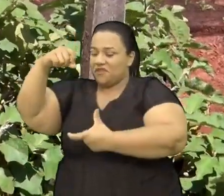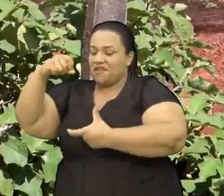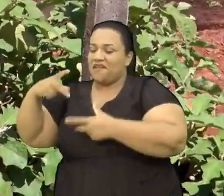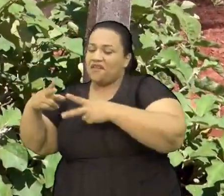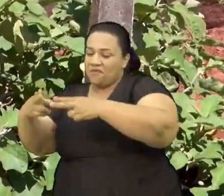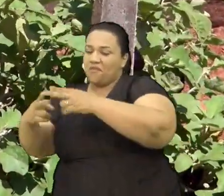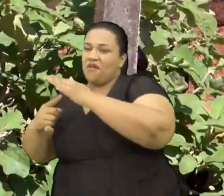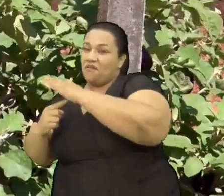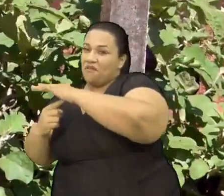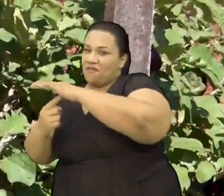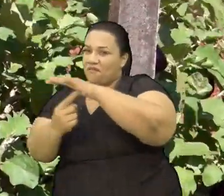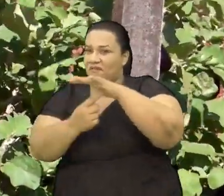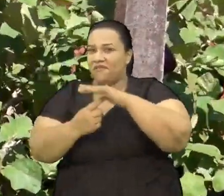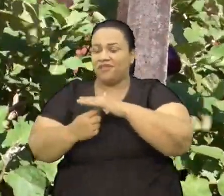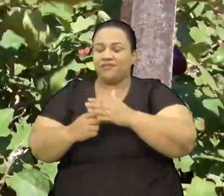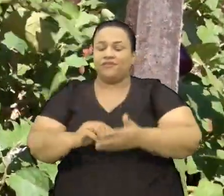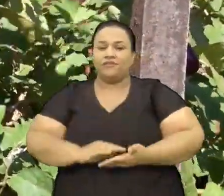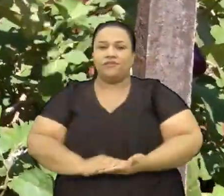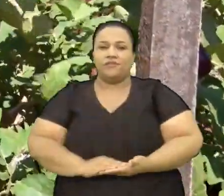feira Do dia de hoje